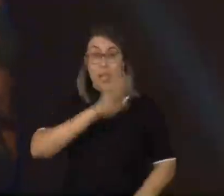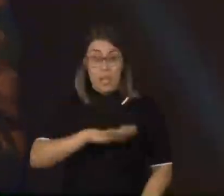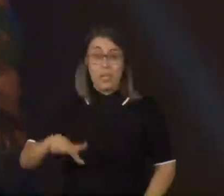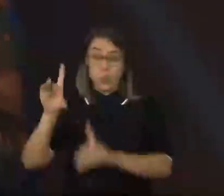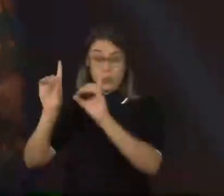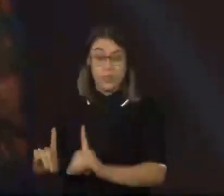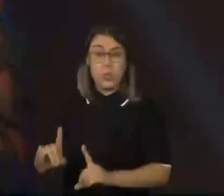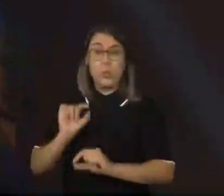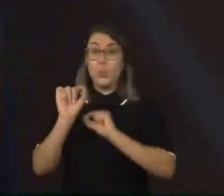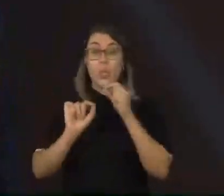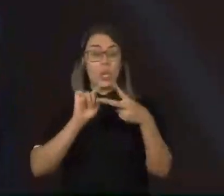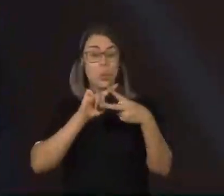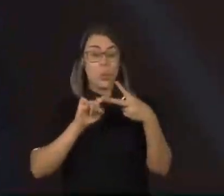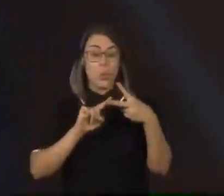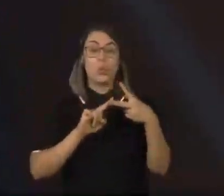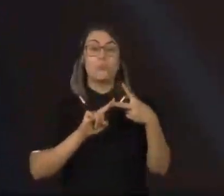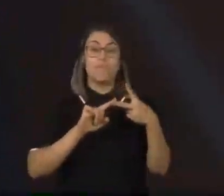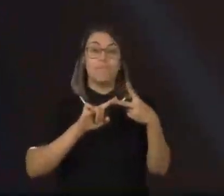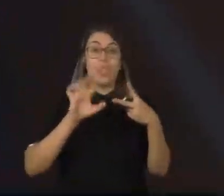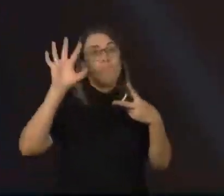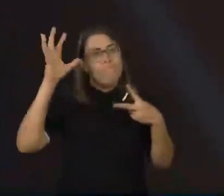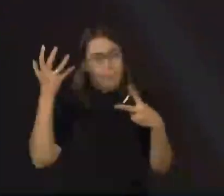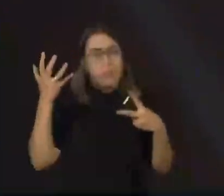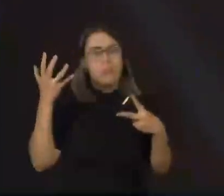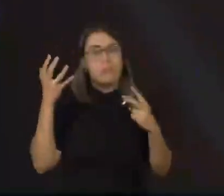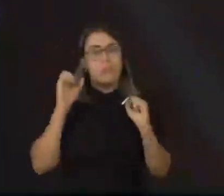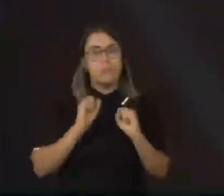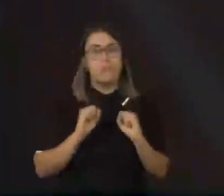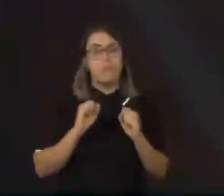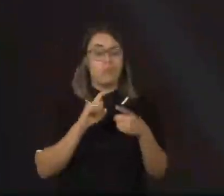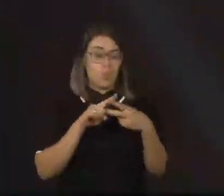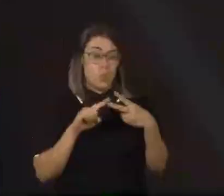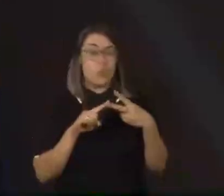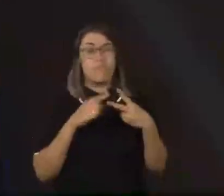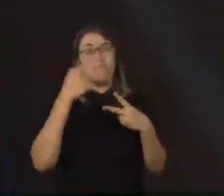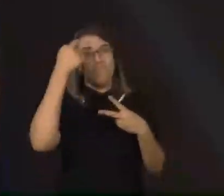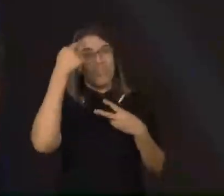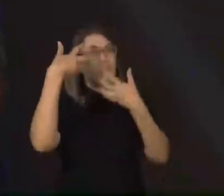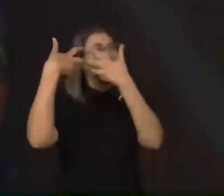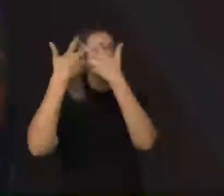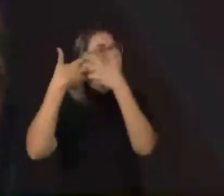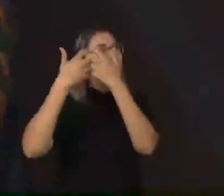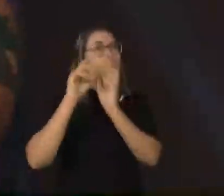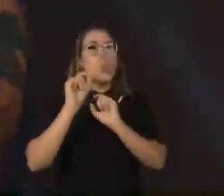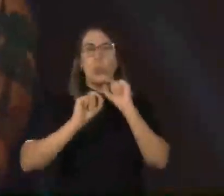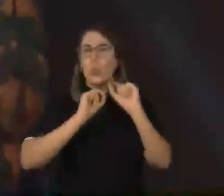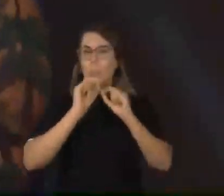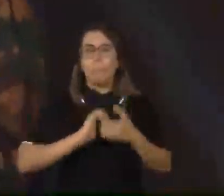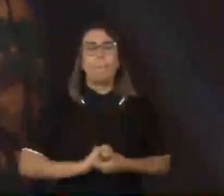tem duas situações, duas reflexões que a gente precisa fazer.